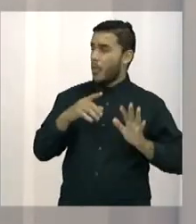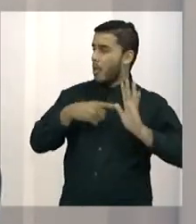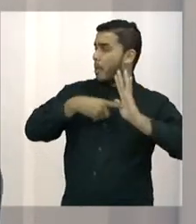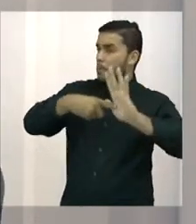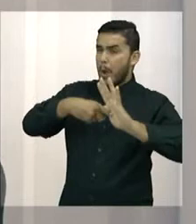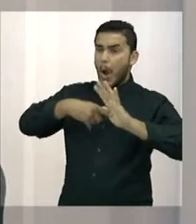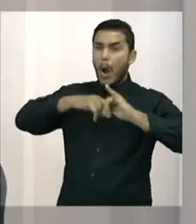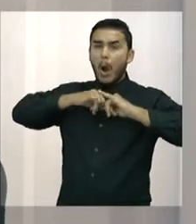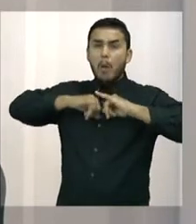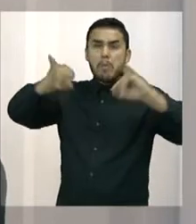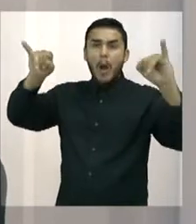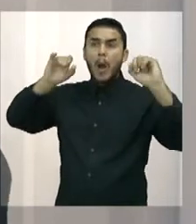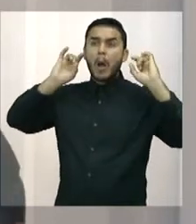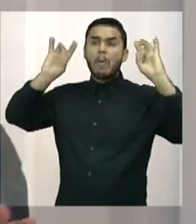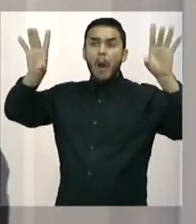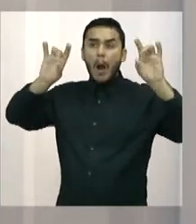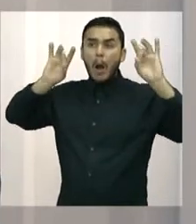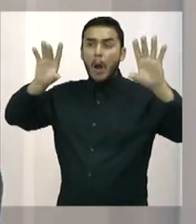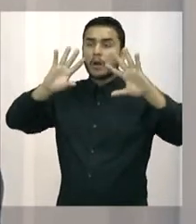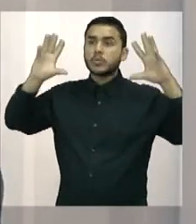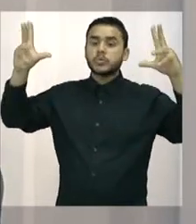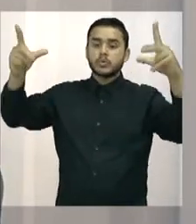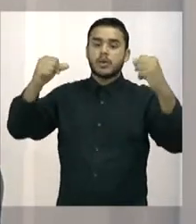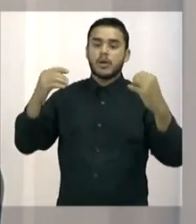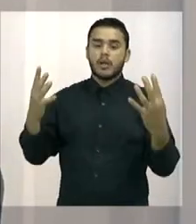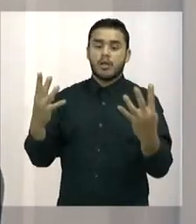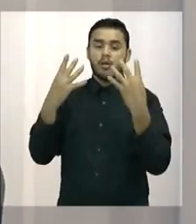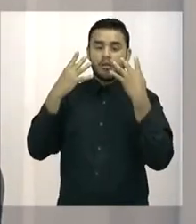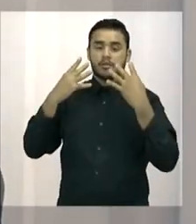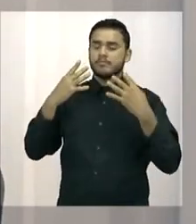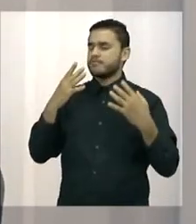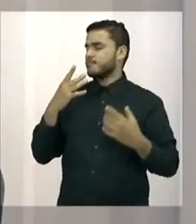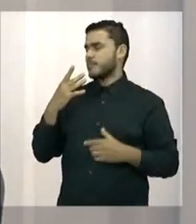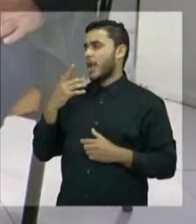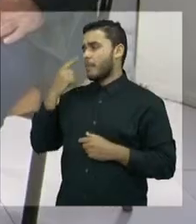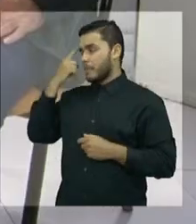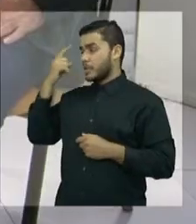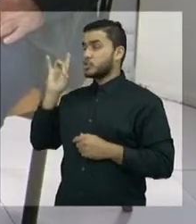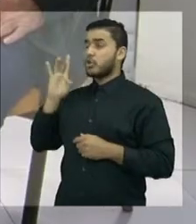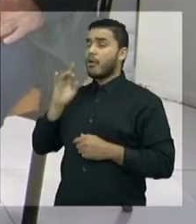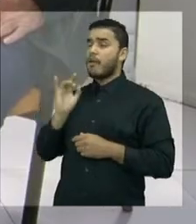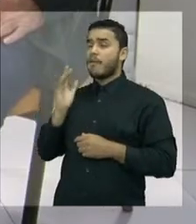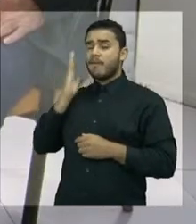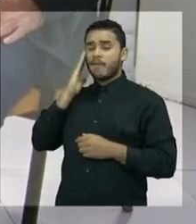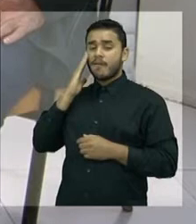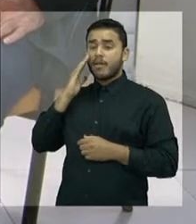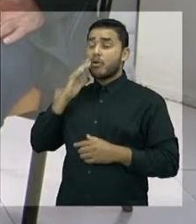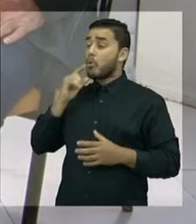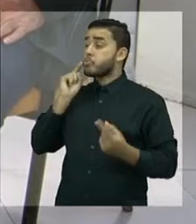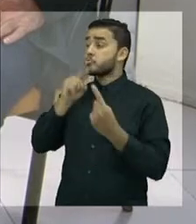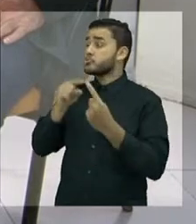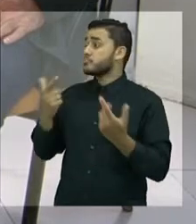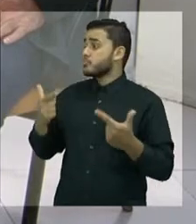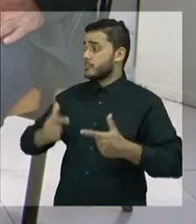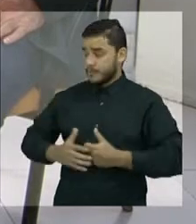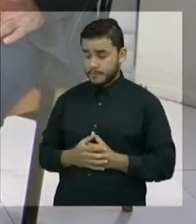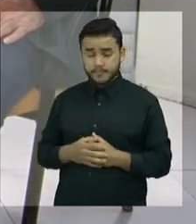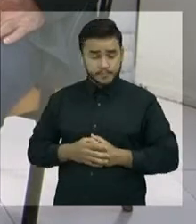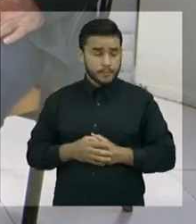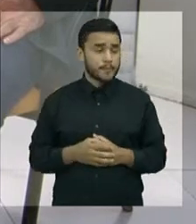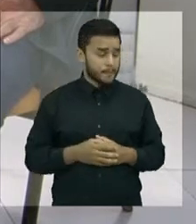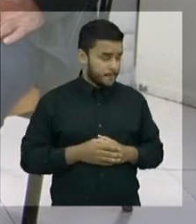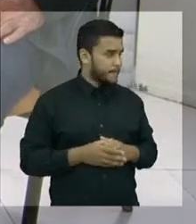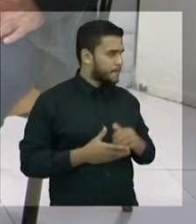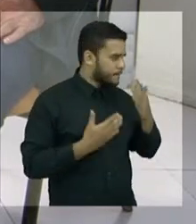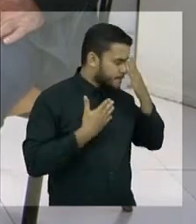banalizar, é só mesmo fogo de palha. Exatamente. Vereador Frota Cavalcante, muito obrigado